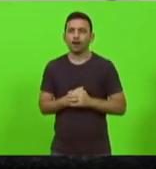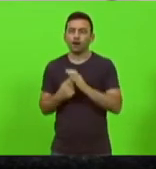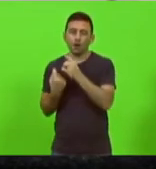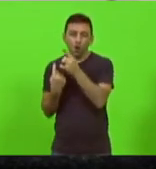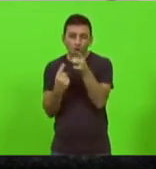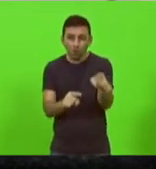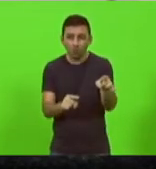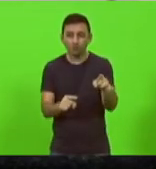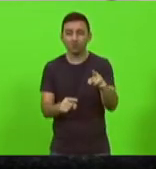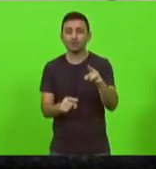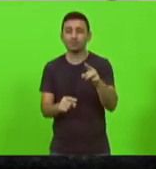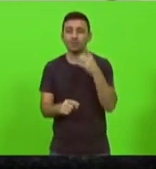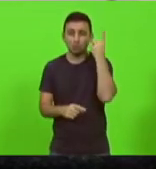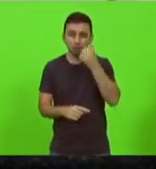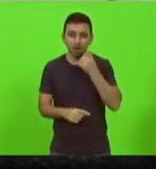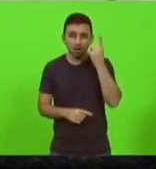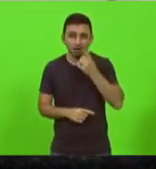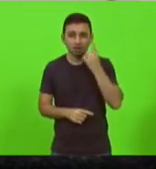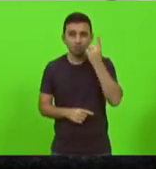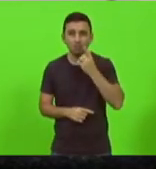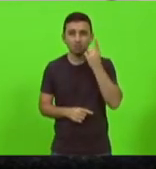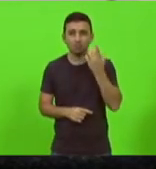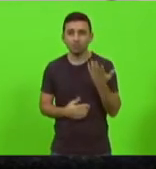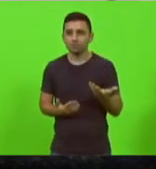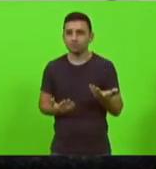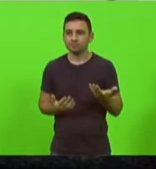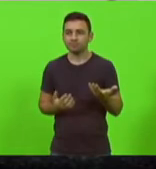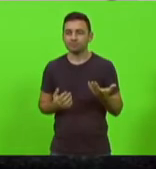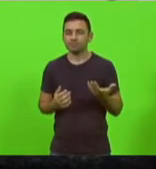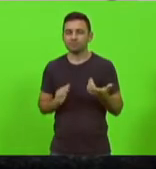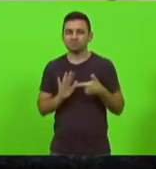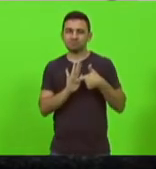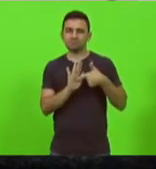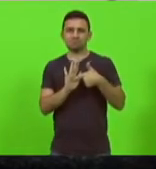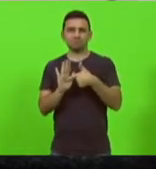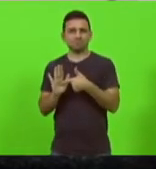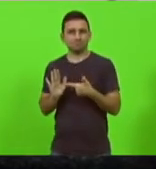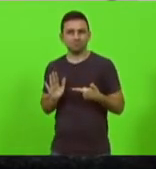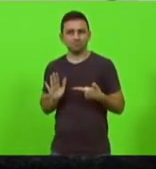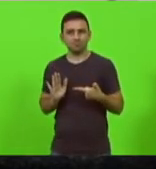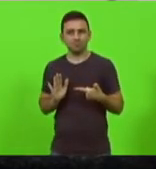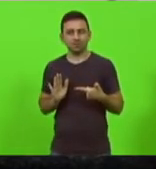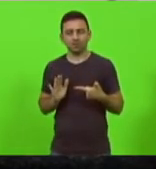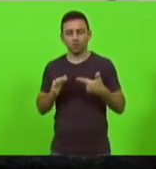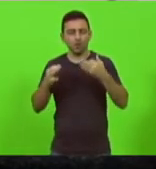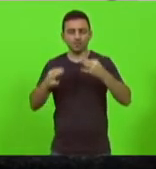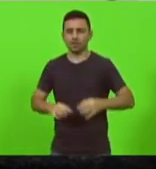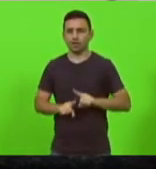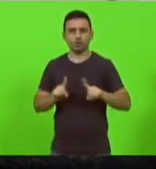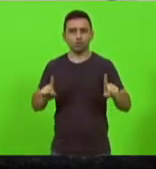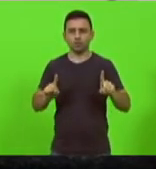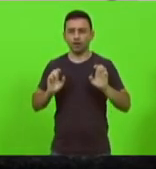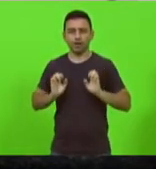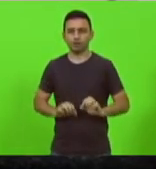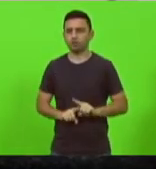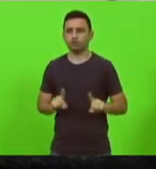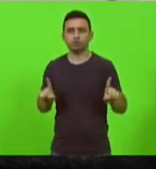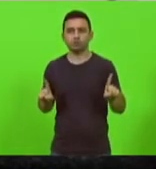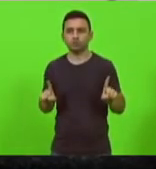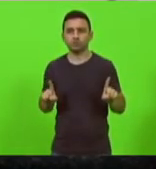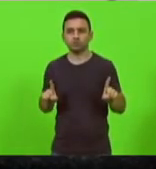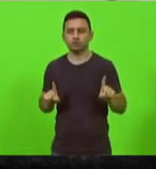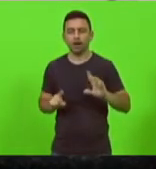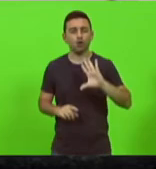deputados é graciosamente isso é antiético é imoral e não deve